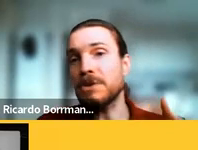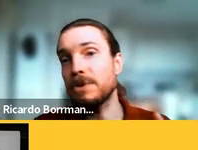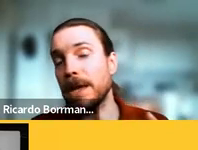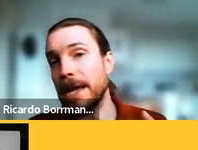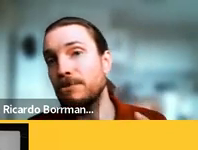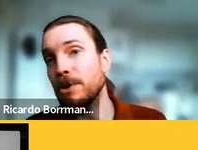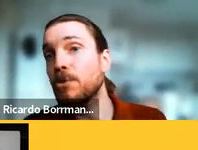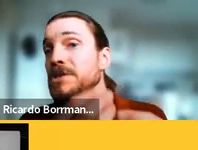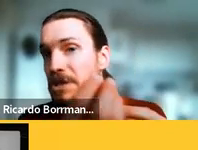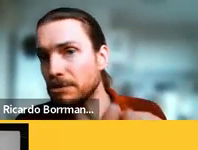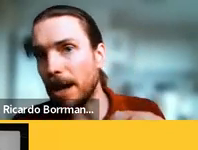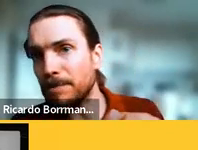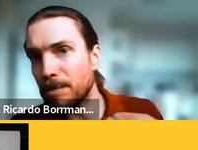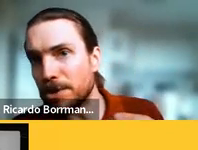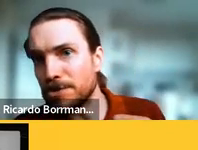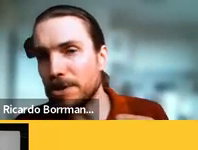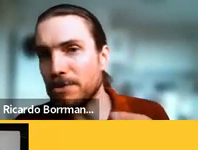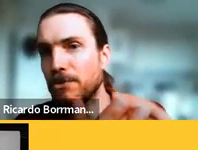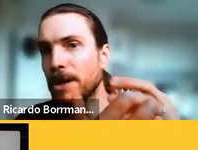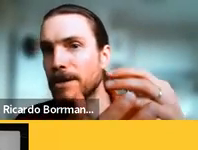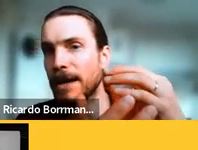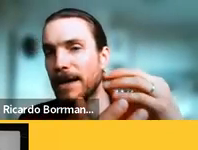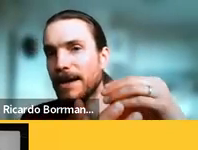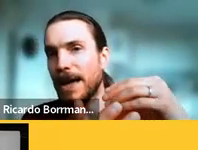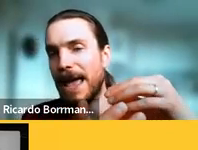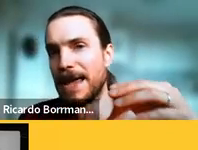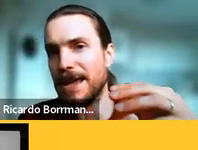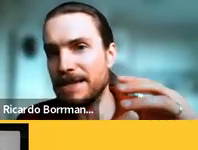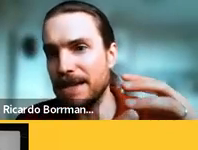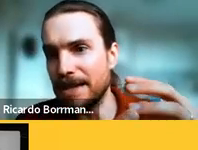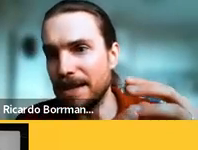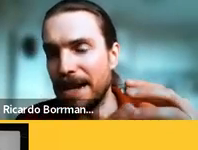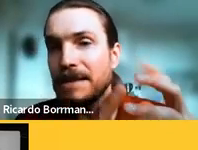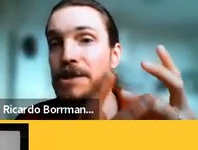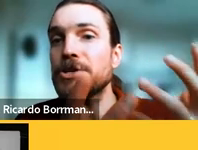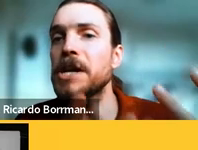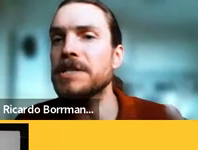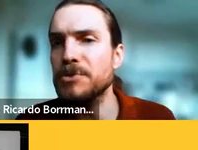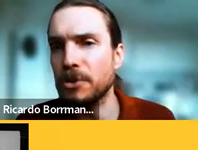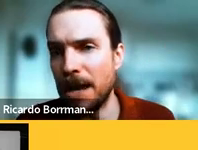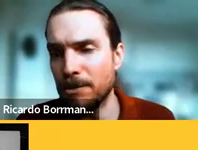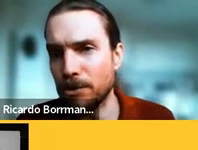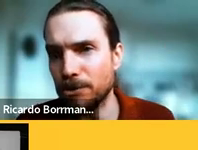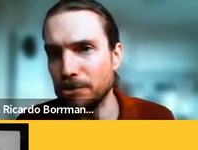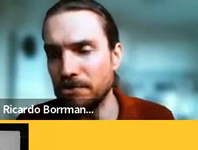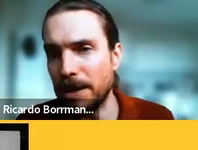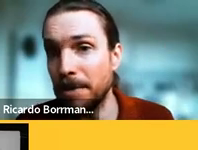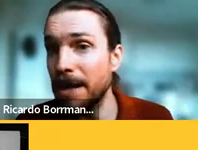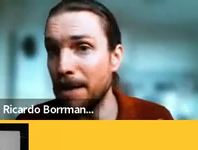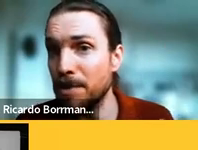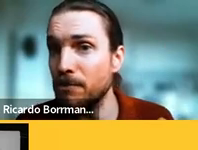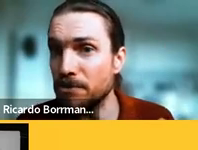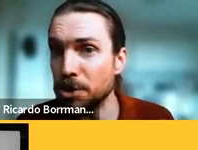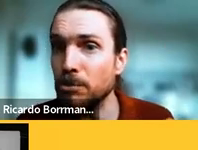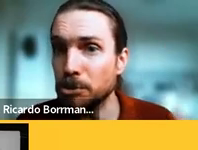inclusive ele foi conhecido na época por isso e foi essa característica de recepcionar os autores de fala